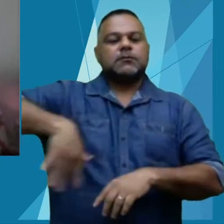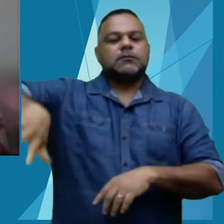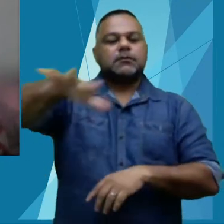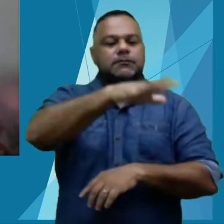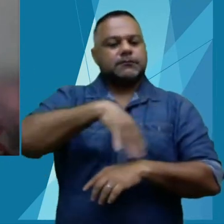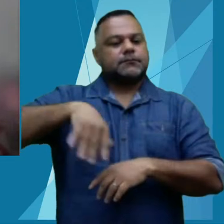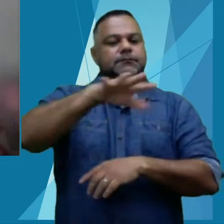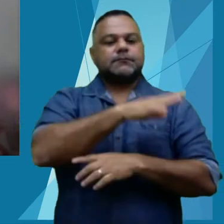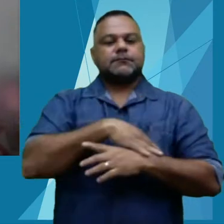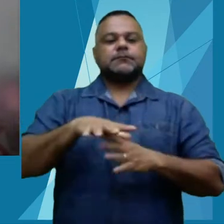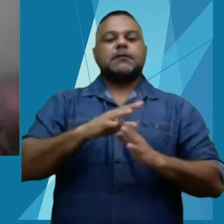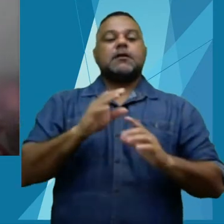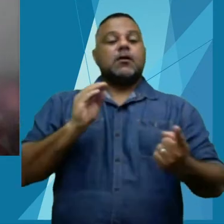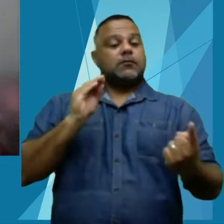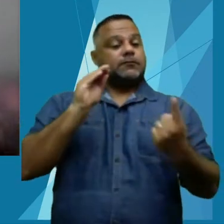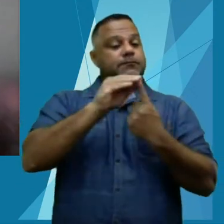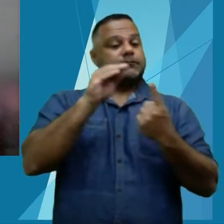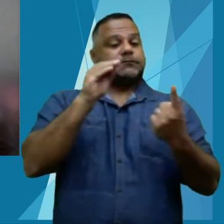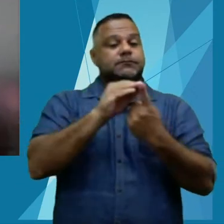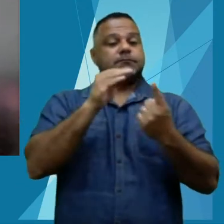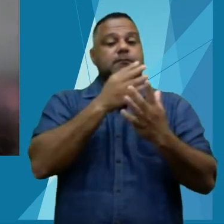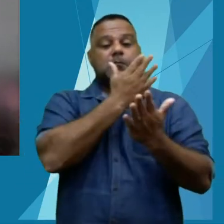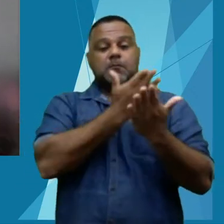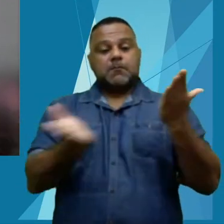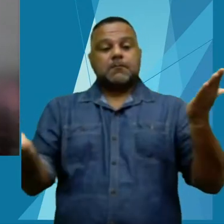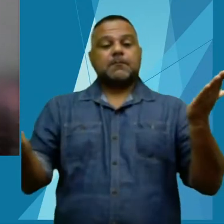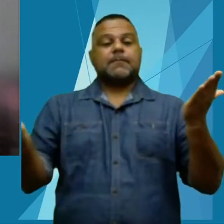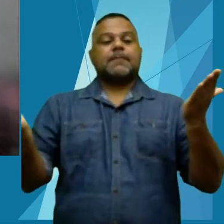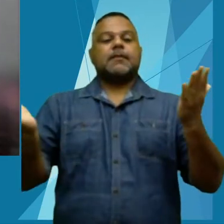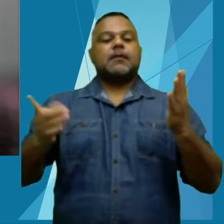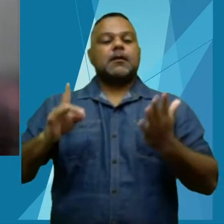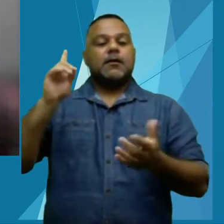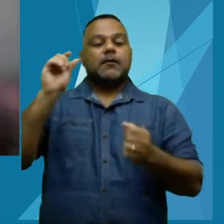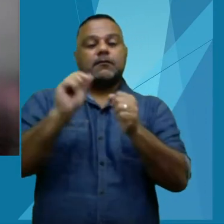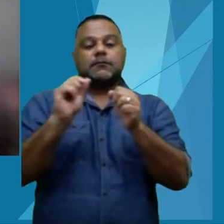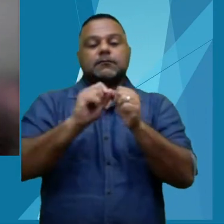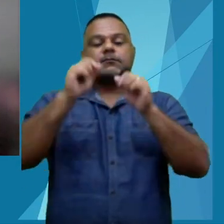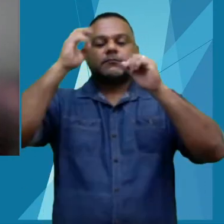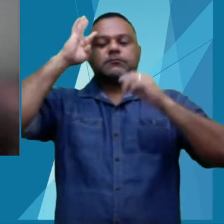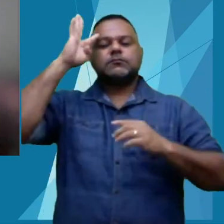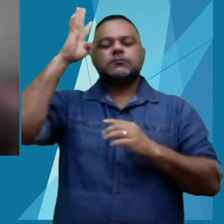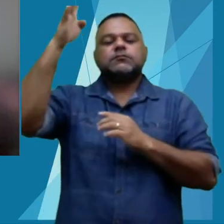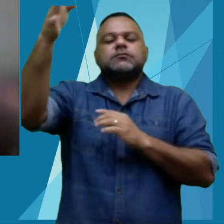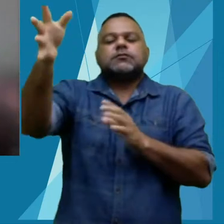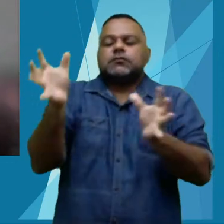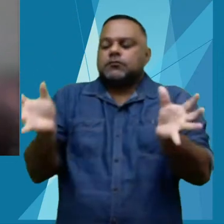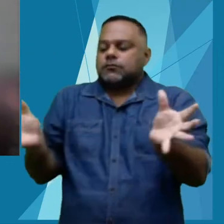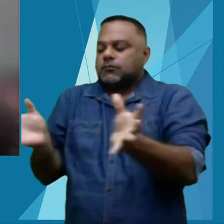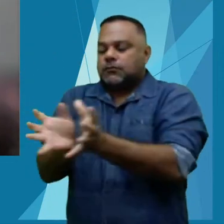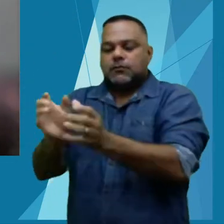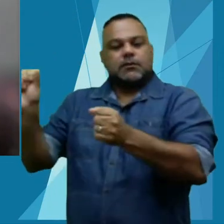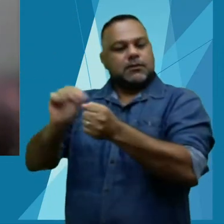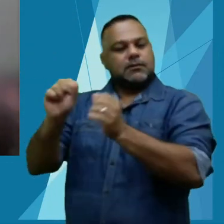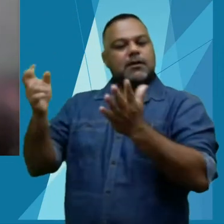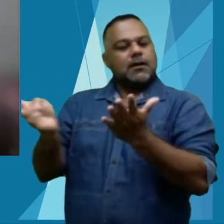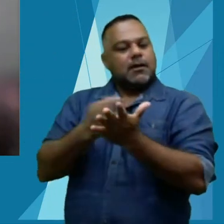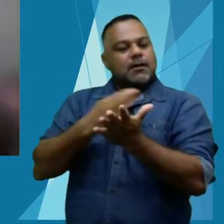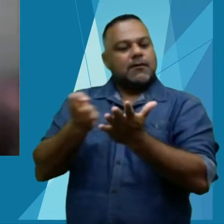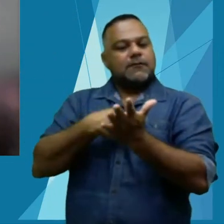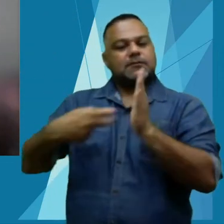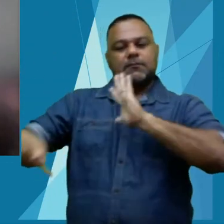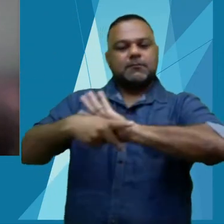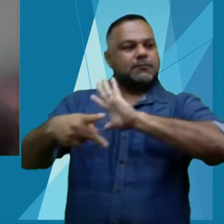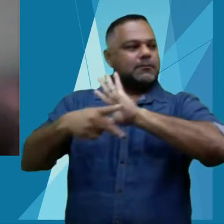Sempre objetivando não perder de vista a realização do sonho coletivo de termos uma revista científica do